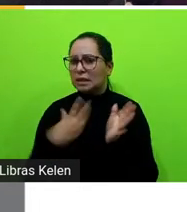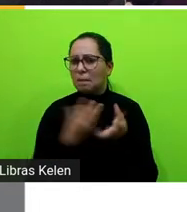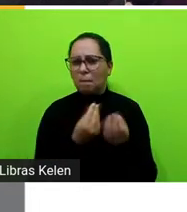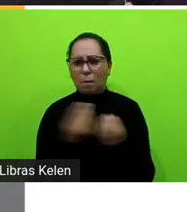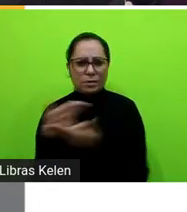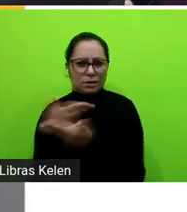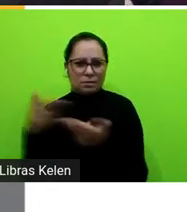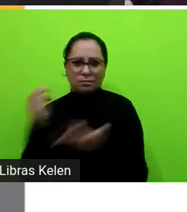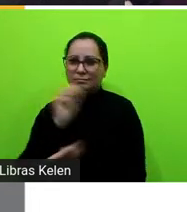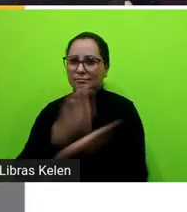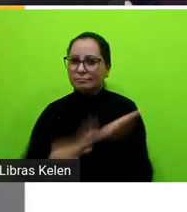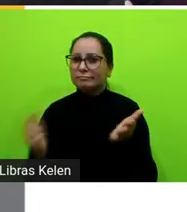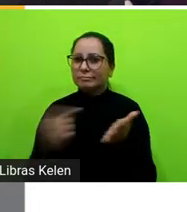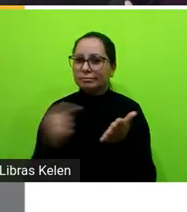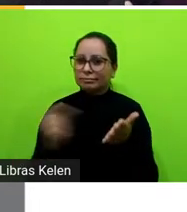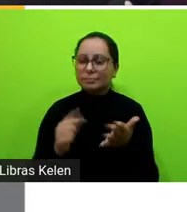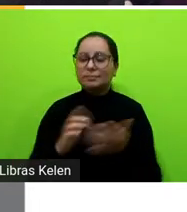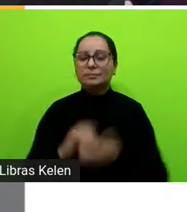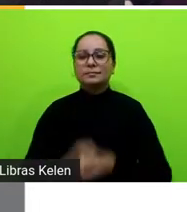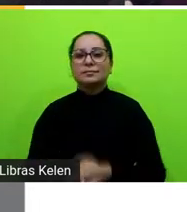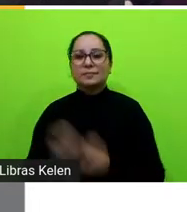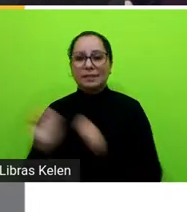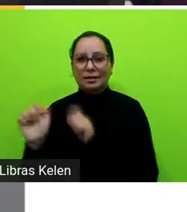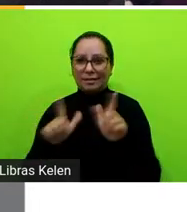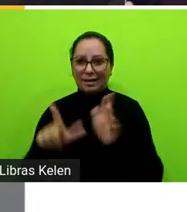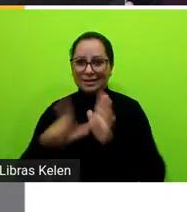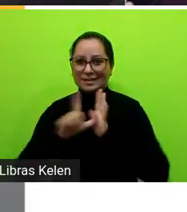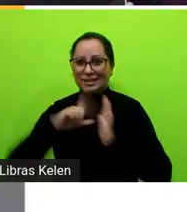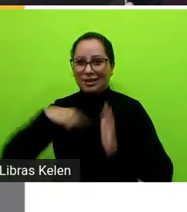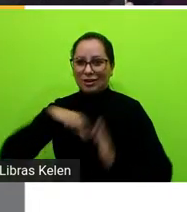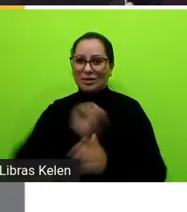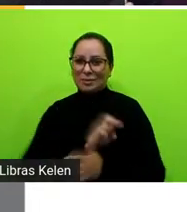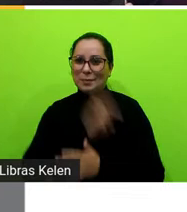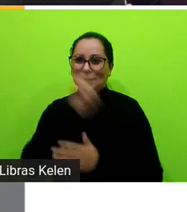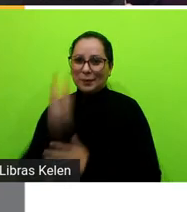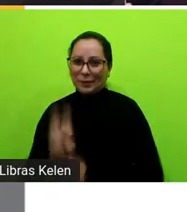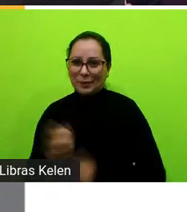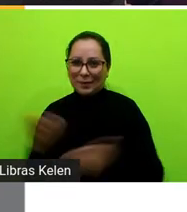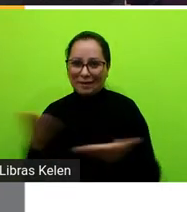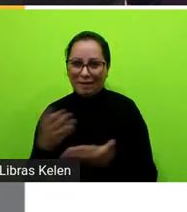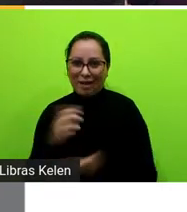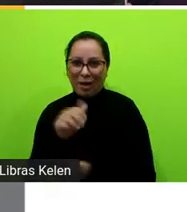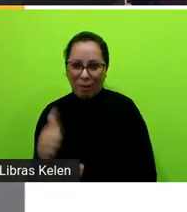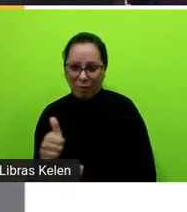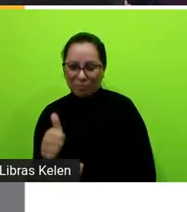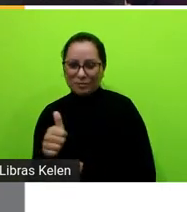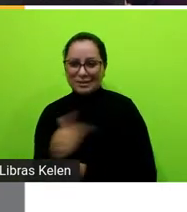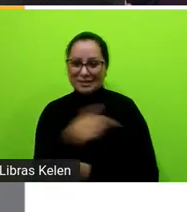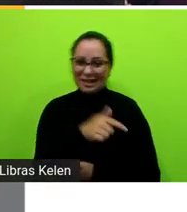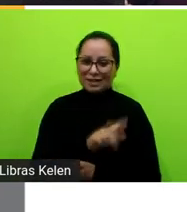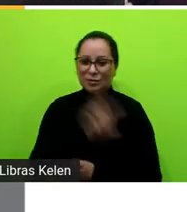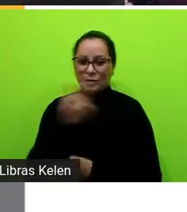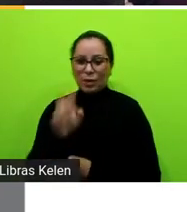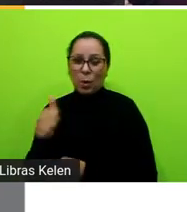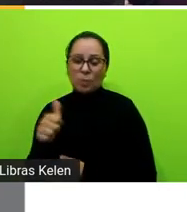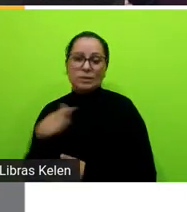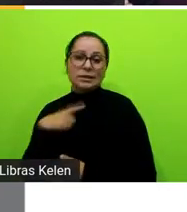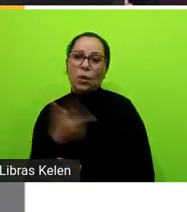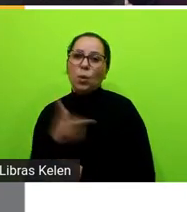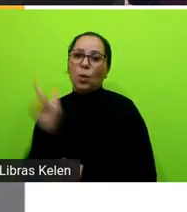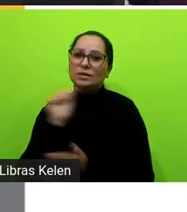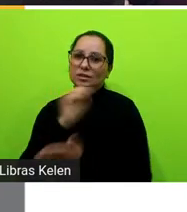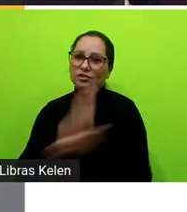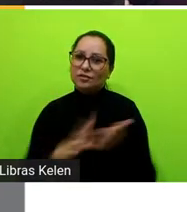atividade então se vocês viram no slide anterior a gente tava na 7 agora a gente pulou pra 11 é porque tem outras atividades lá no